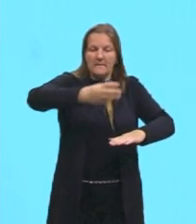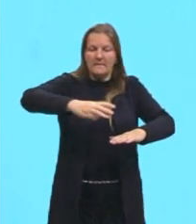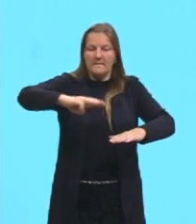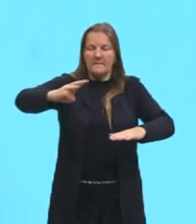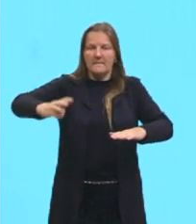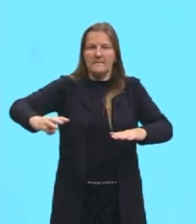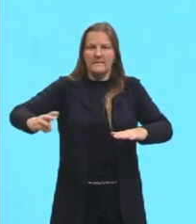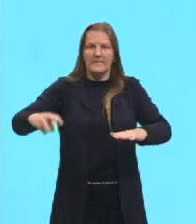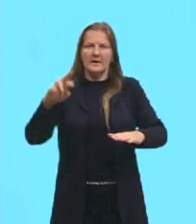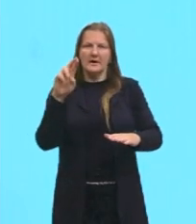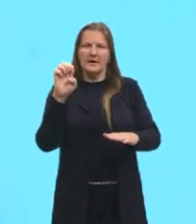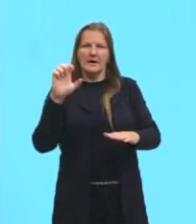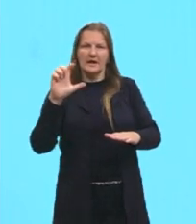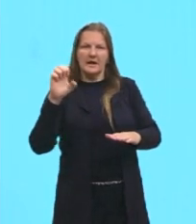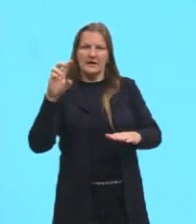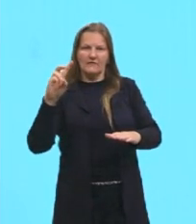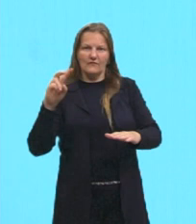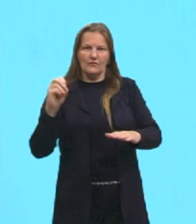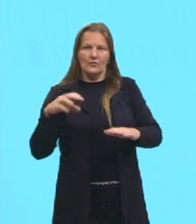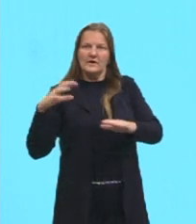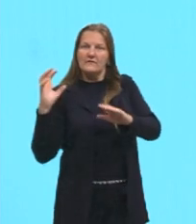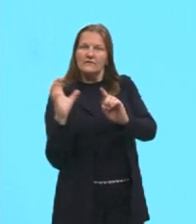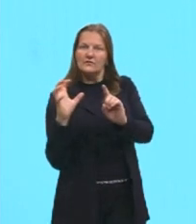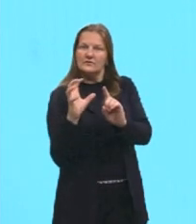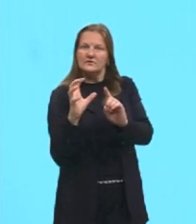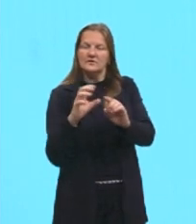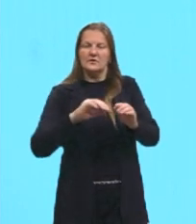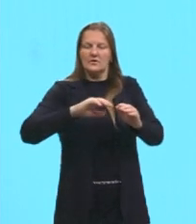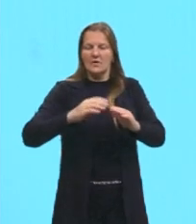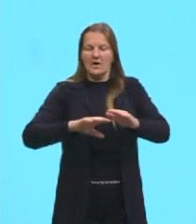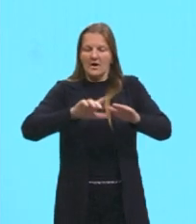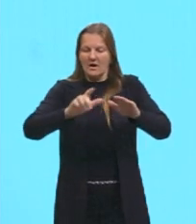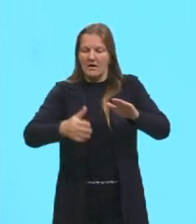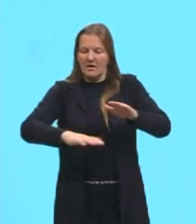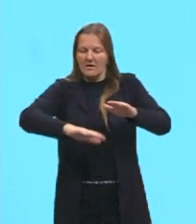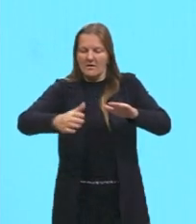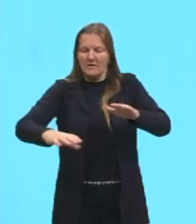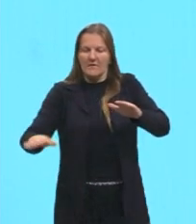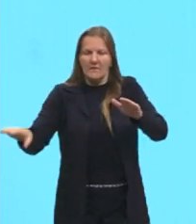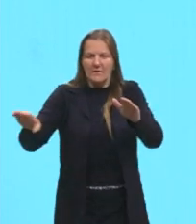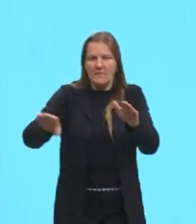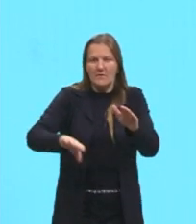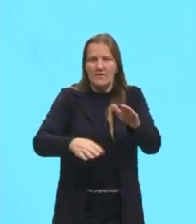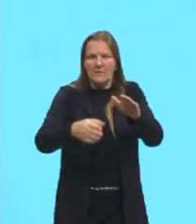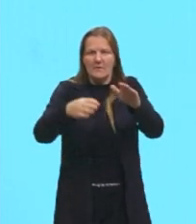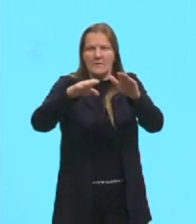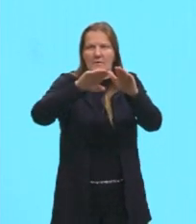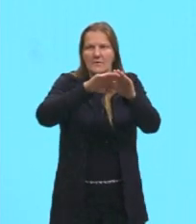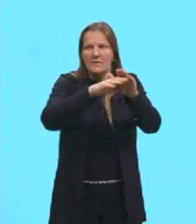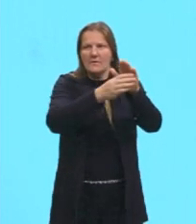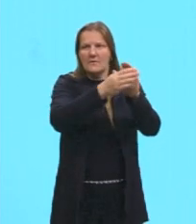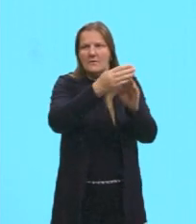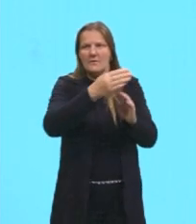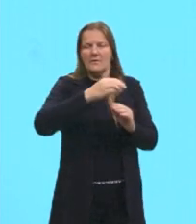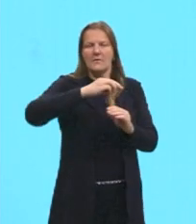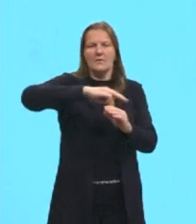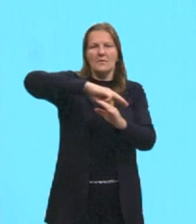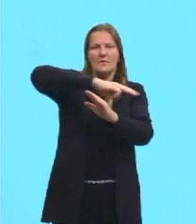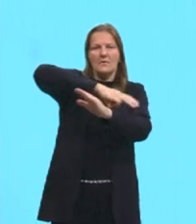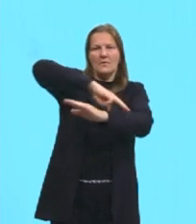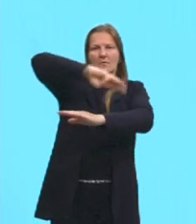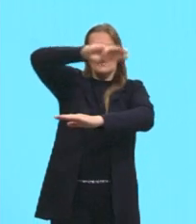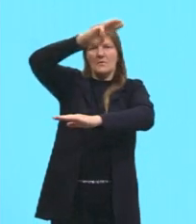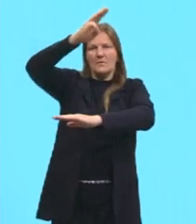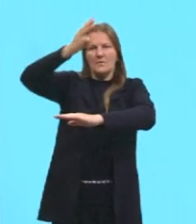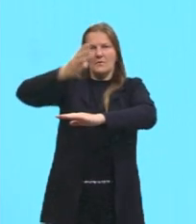principalmente vinda do mar, ela vai tentar subir, Passar essa barreira orográfica, essa cadeia montanhosa, né?